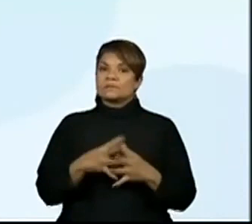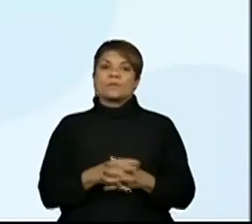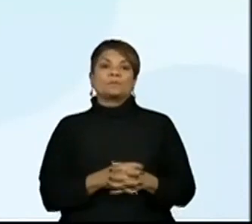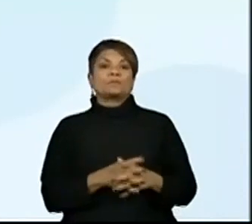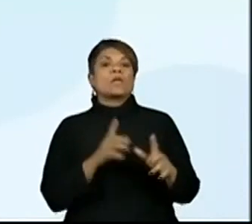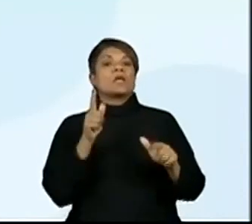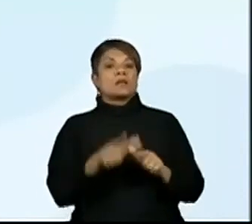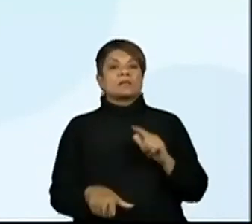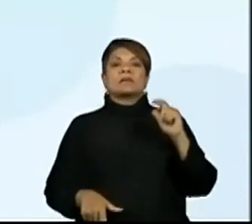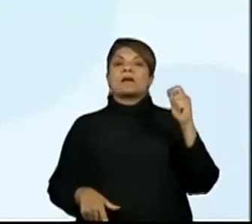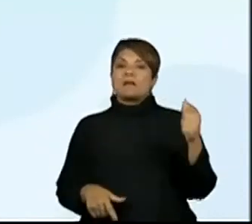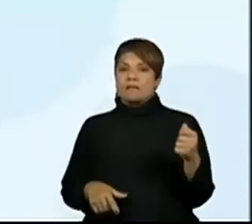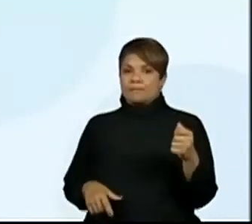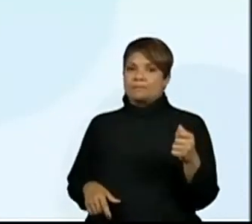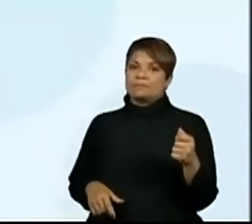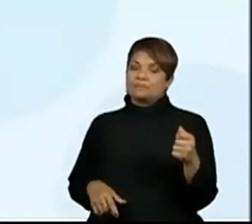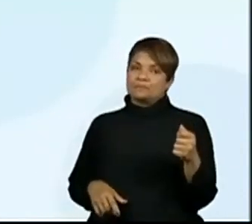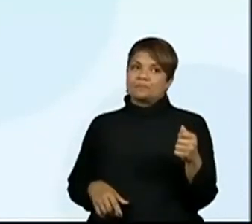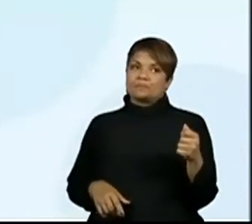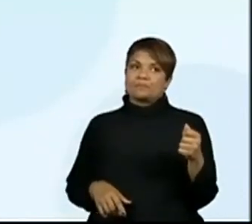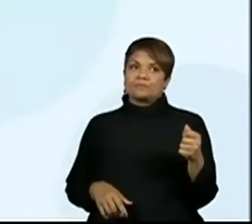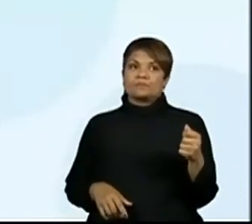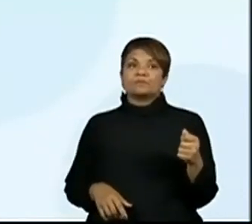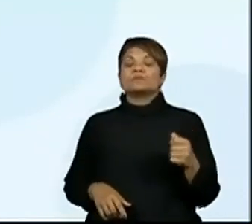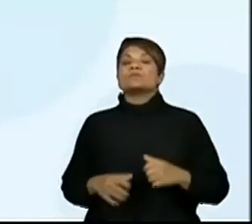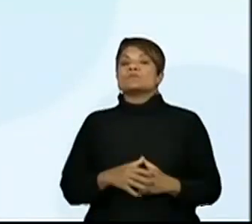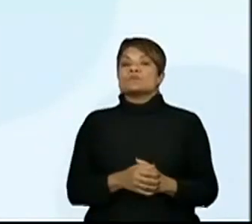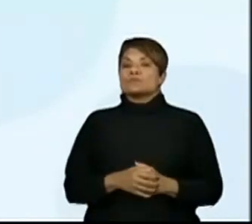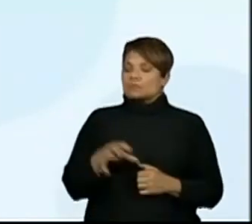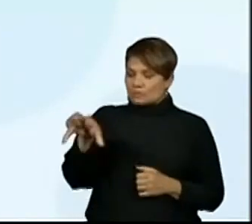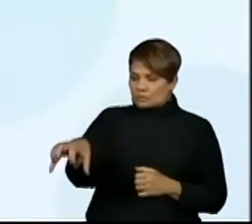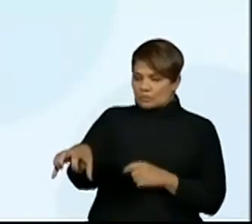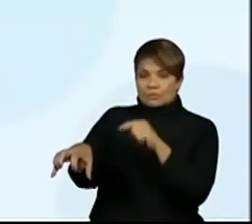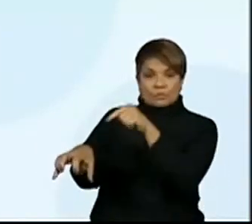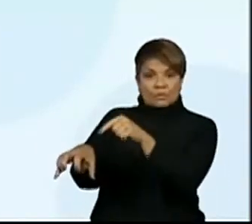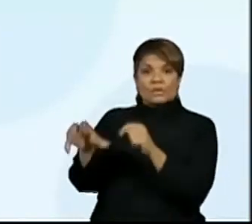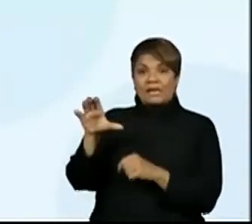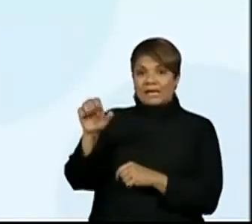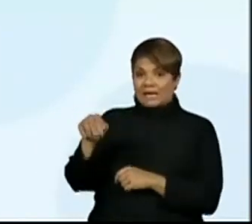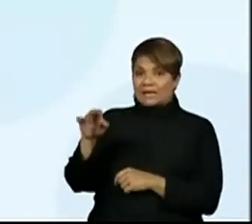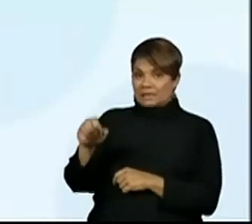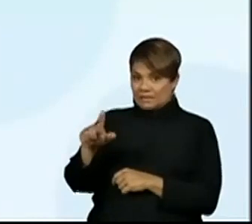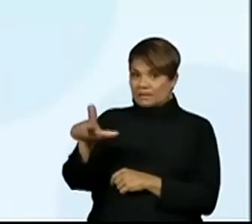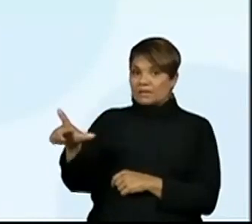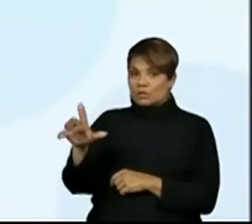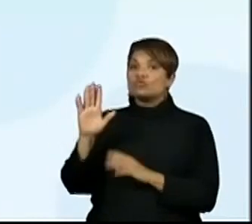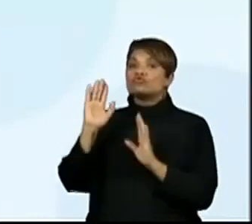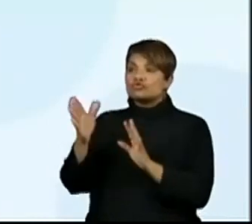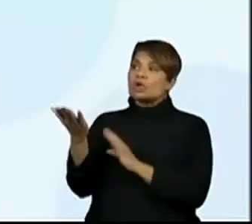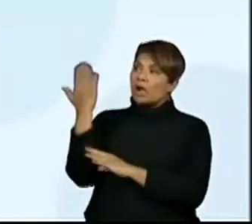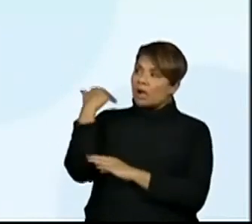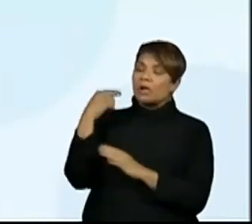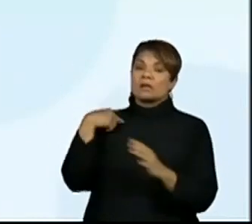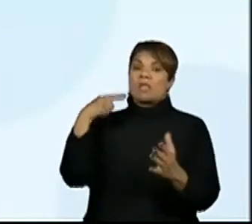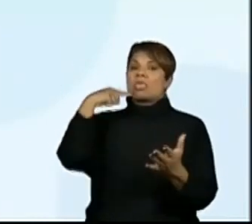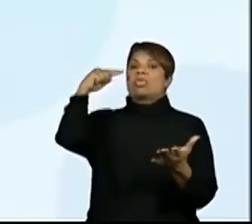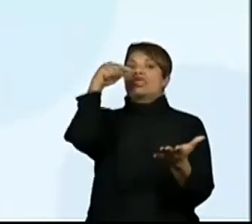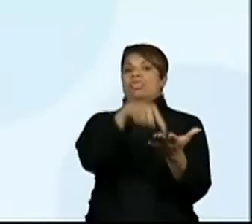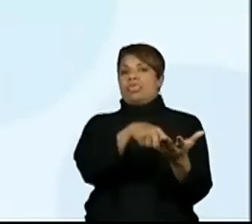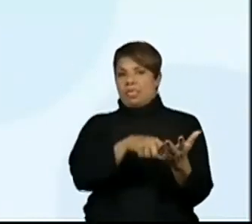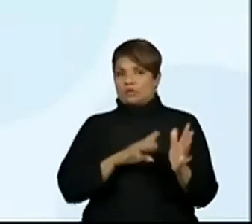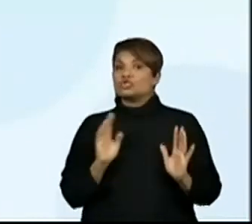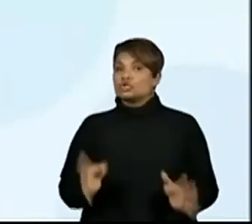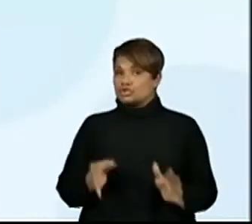Letra A. O canil já havia sido denunciado. A palavra localizado no interior quer